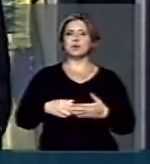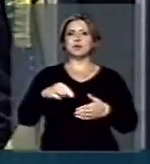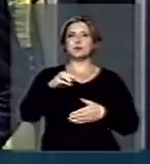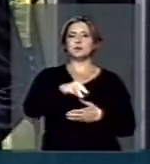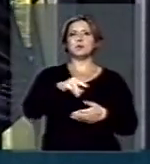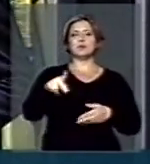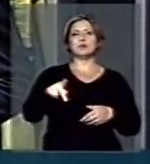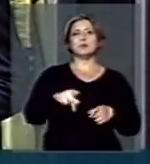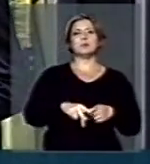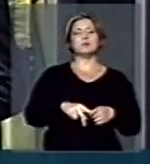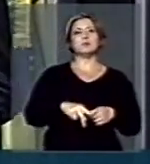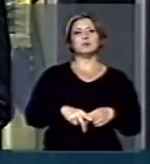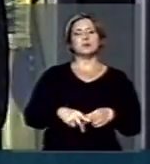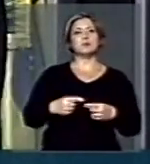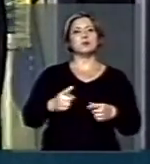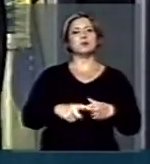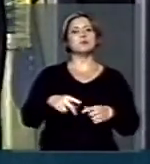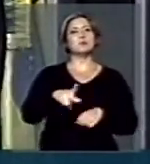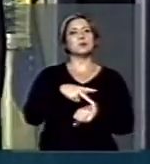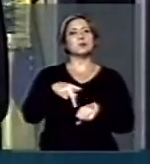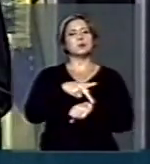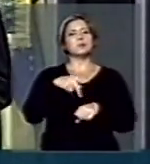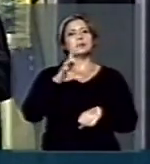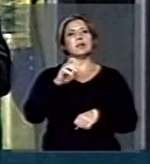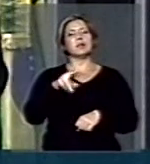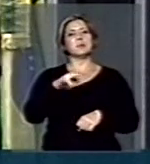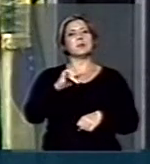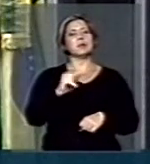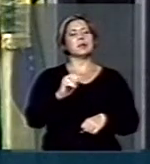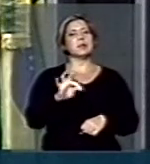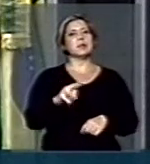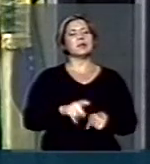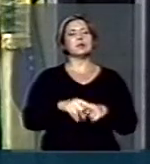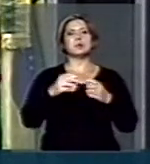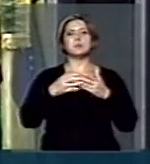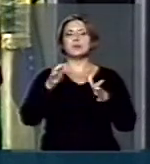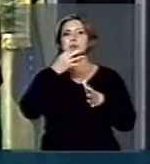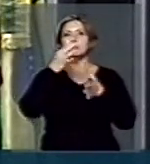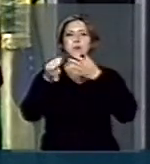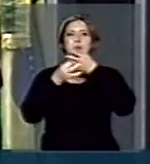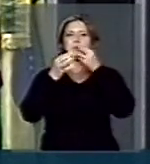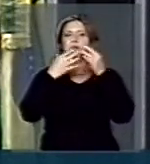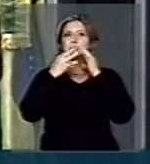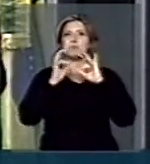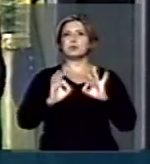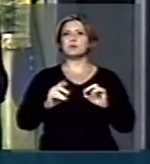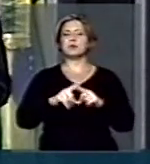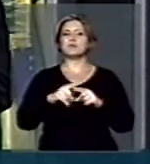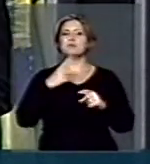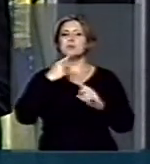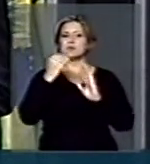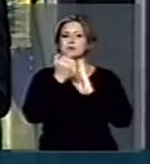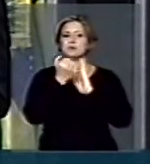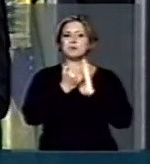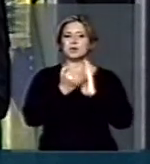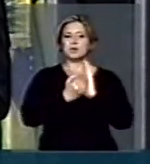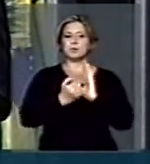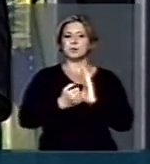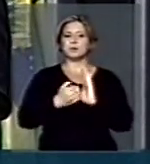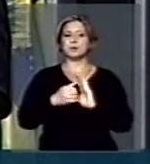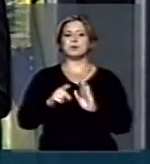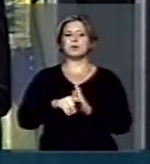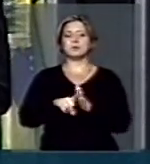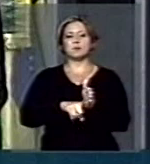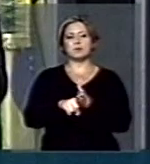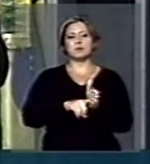Público Federal daquele país, que é um país democrático, aberto e que, por certo, fornecerá a partir do